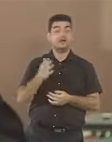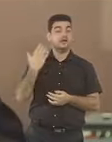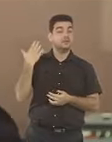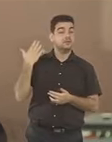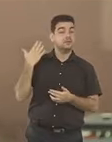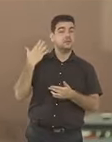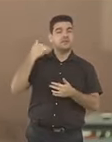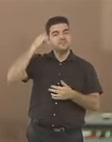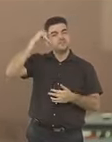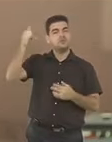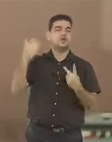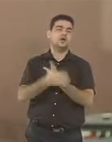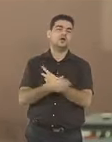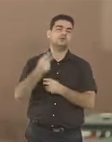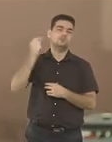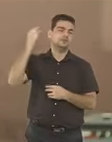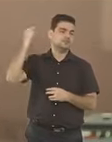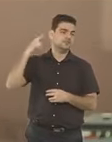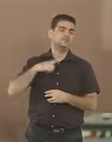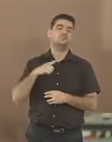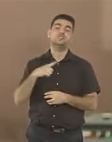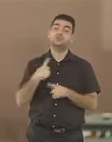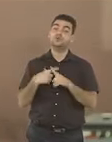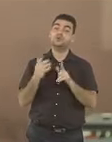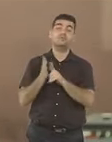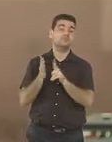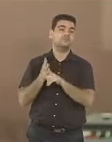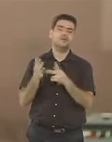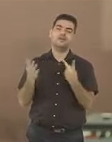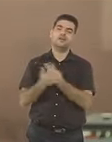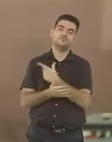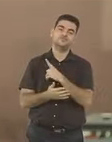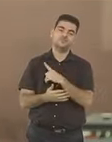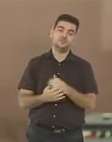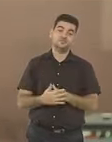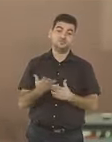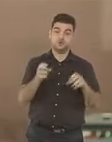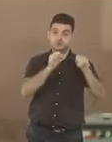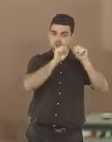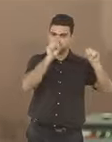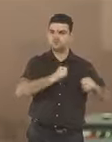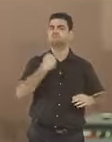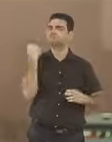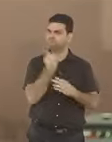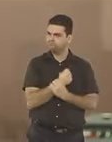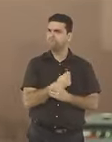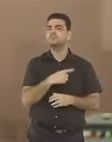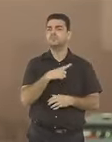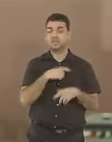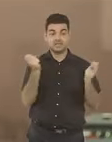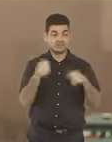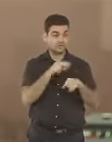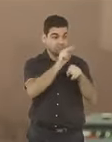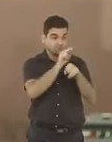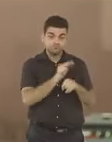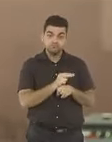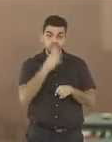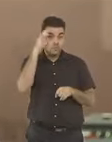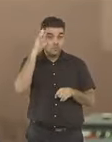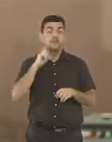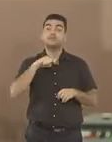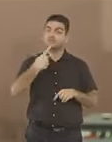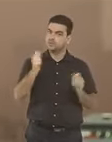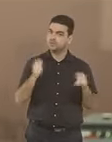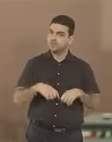eliminamos as fraudes que ocorriam com o voto em papel. O sistema é seguro e auditável, ou seja,